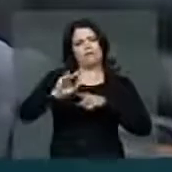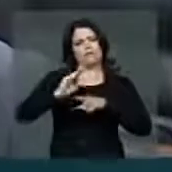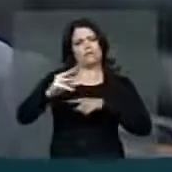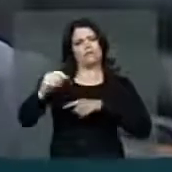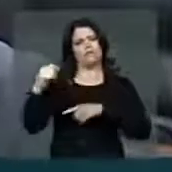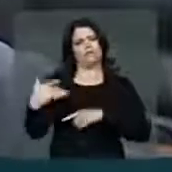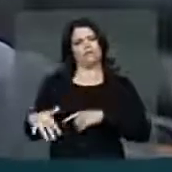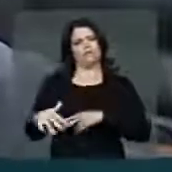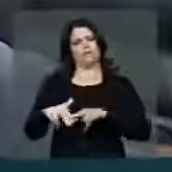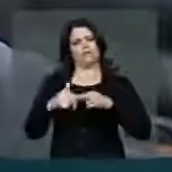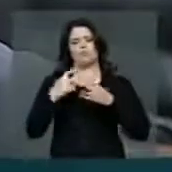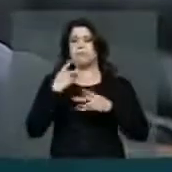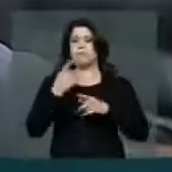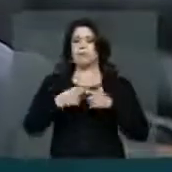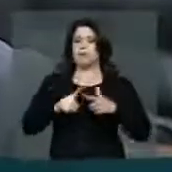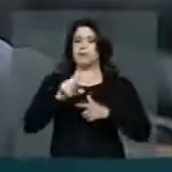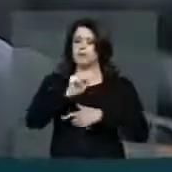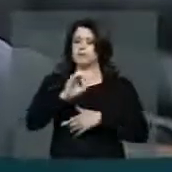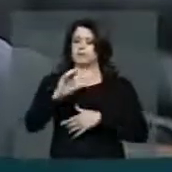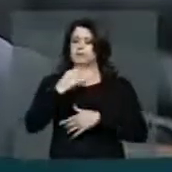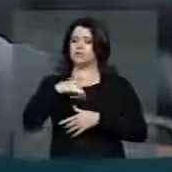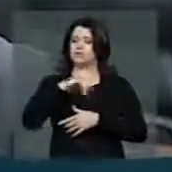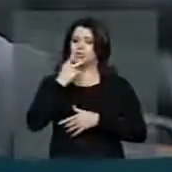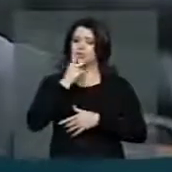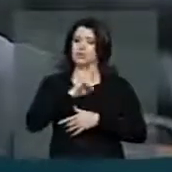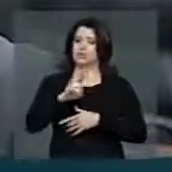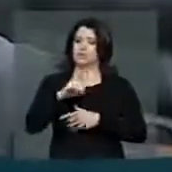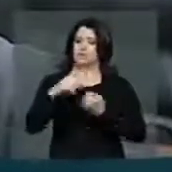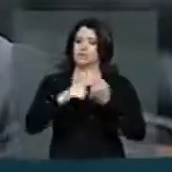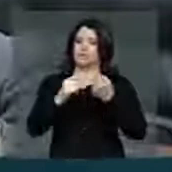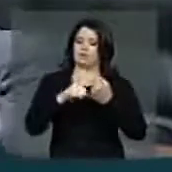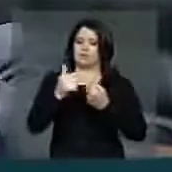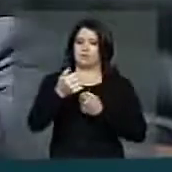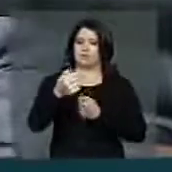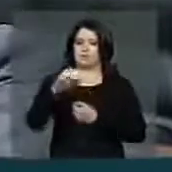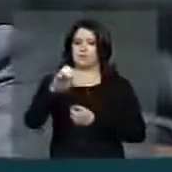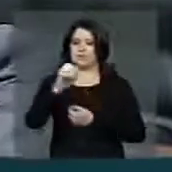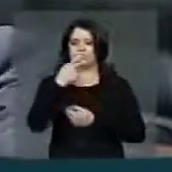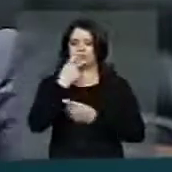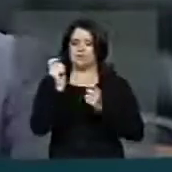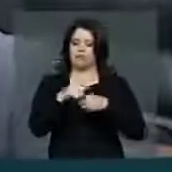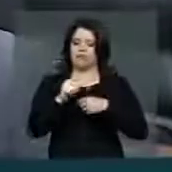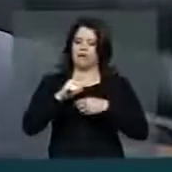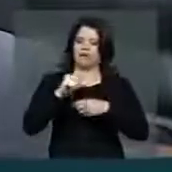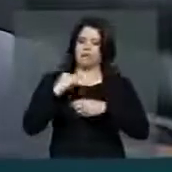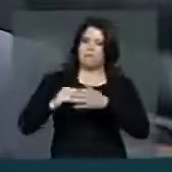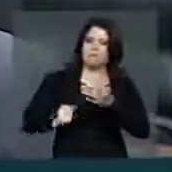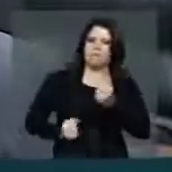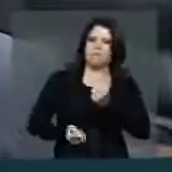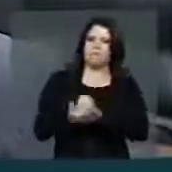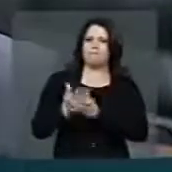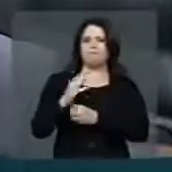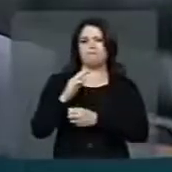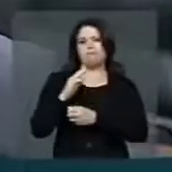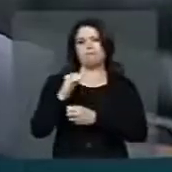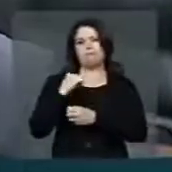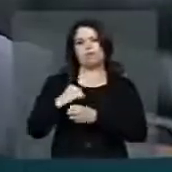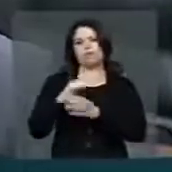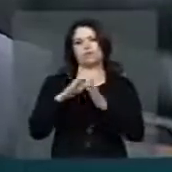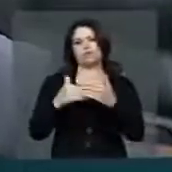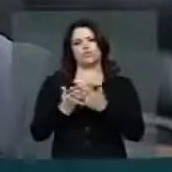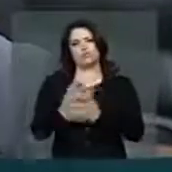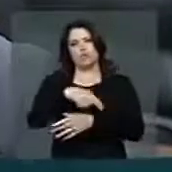muito embora lá em Santa Catarina nós temos o chamado artigo 170 que permite bolsa de estudo para os estudantes,